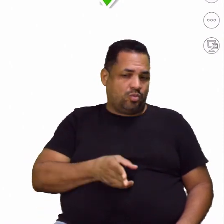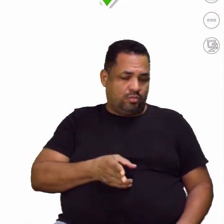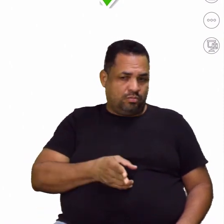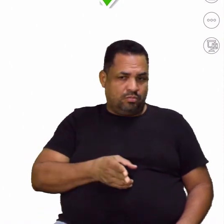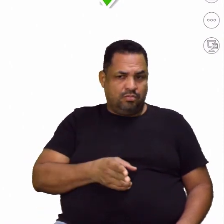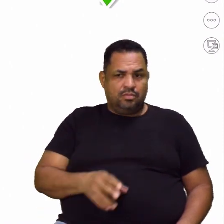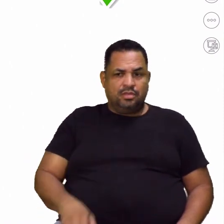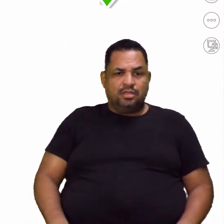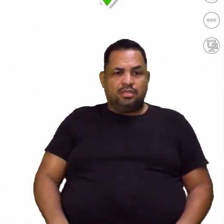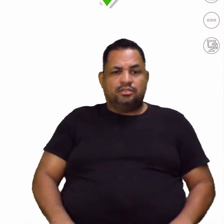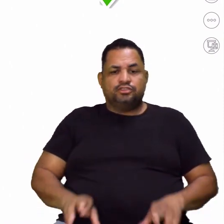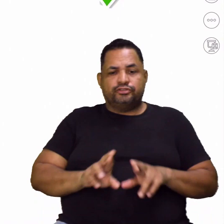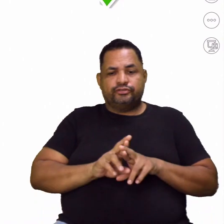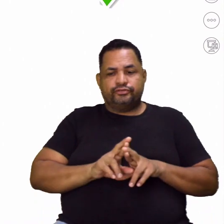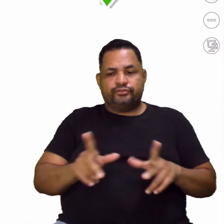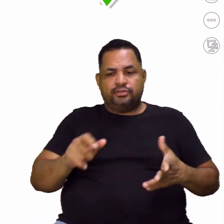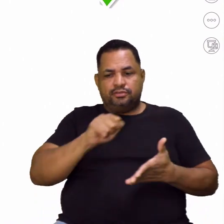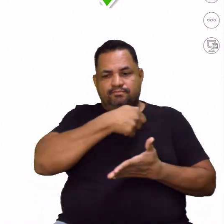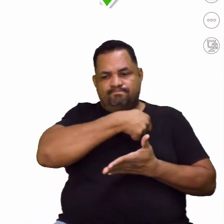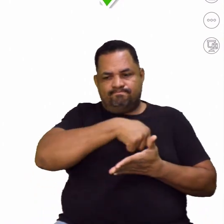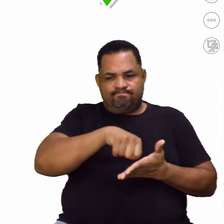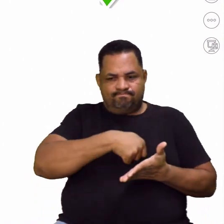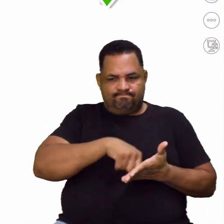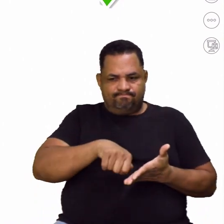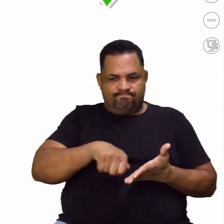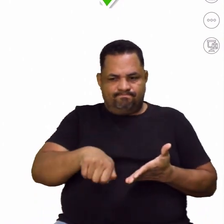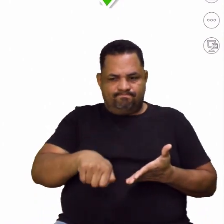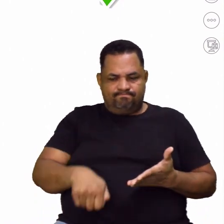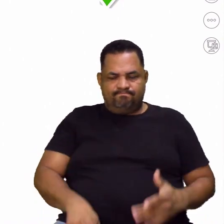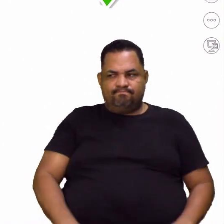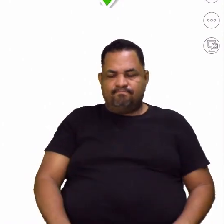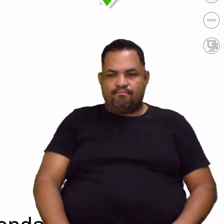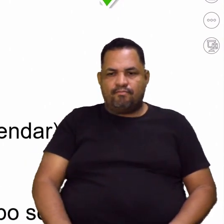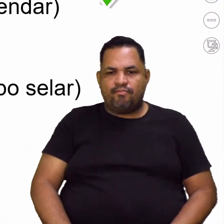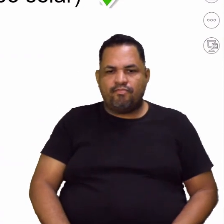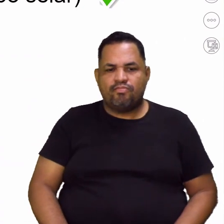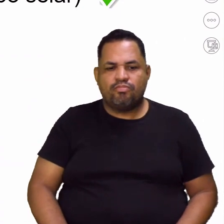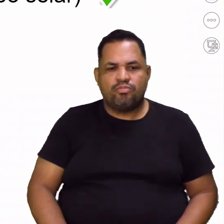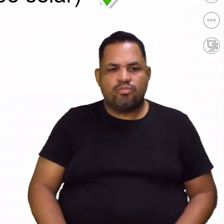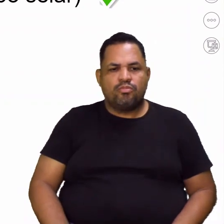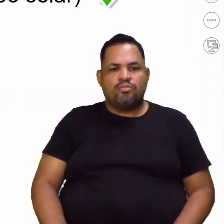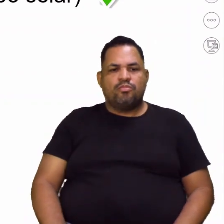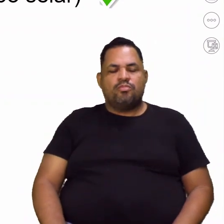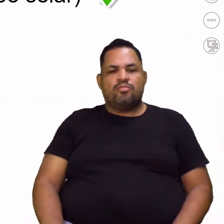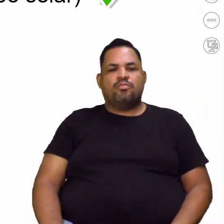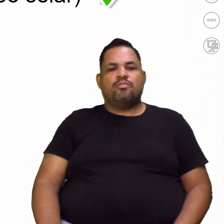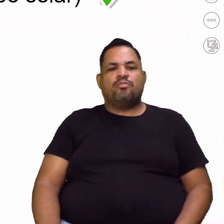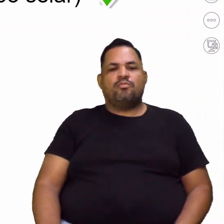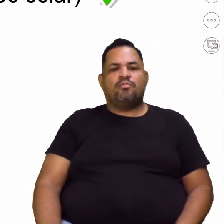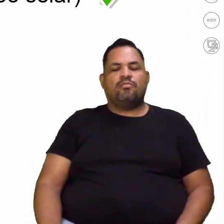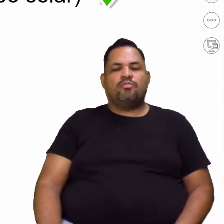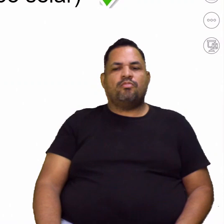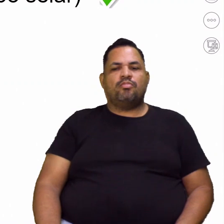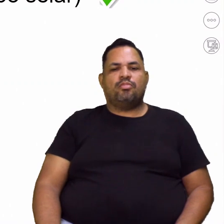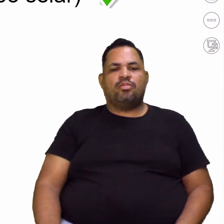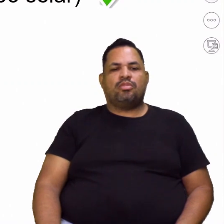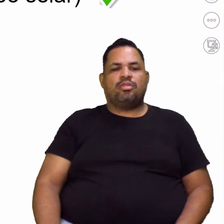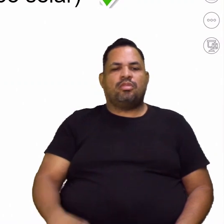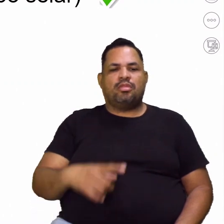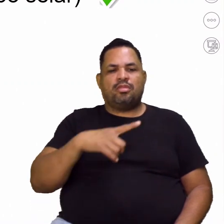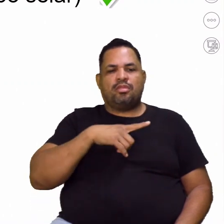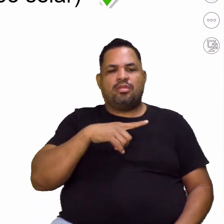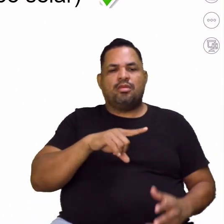iguais. E diferente o quê? Na escrita. Vamos lá aqui, ó. Eu tenho